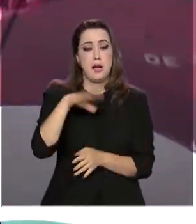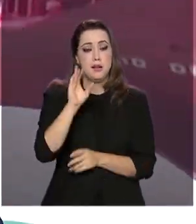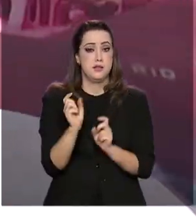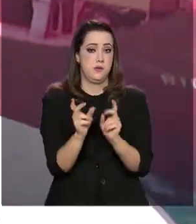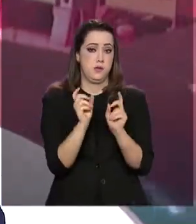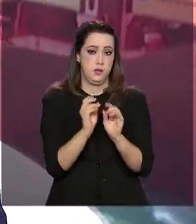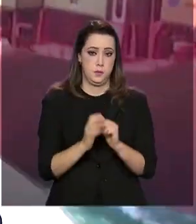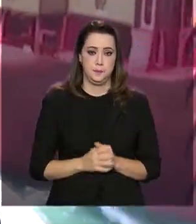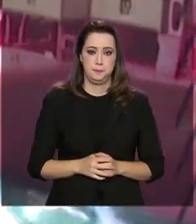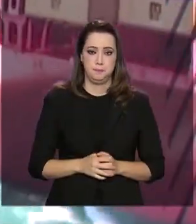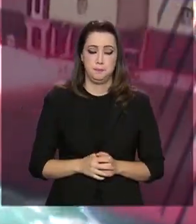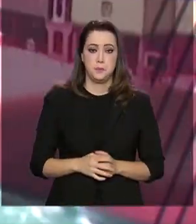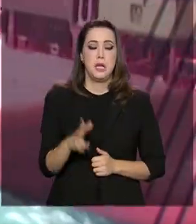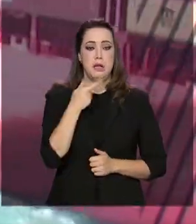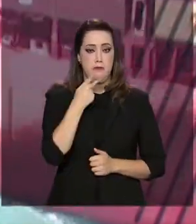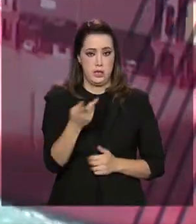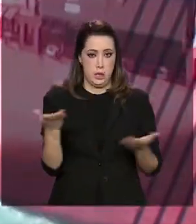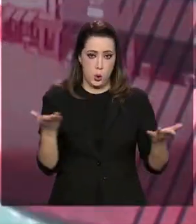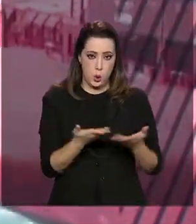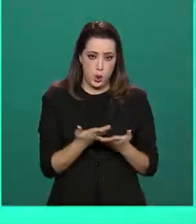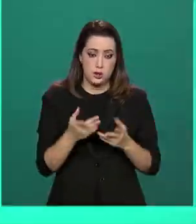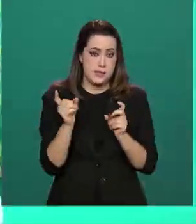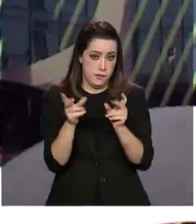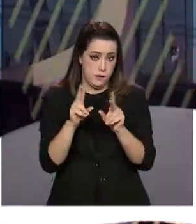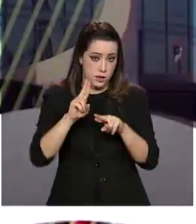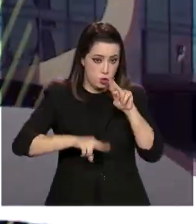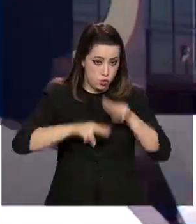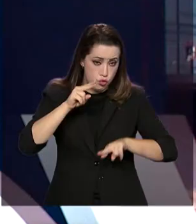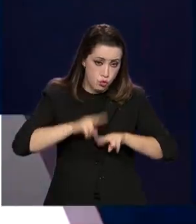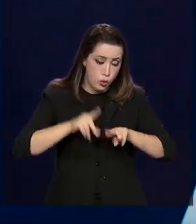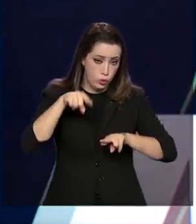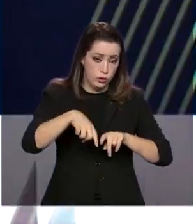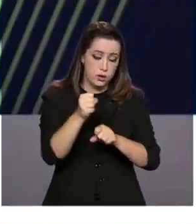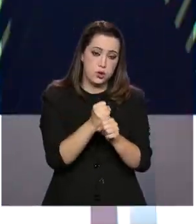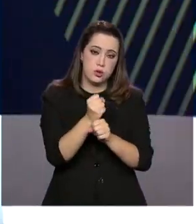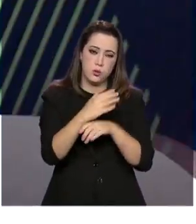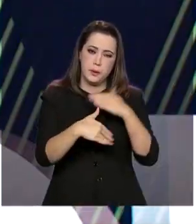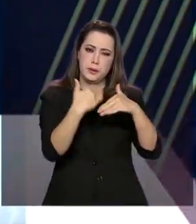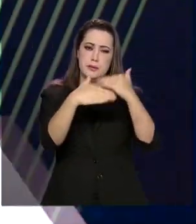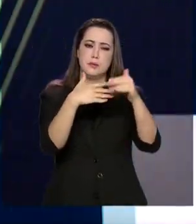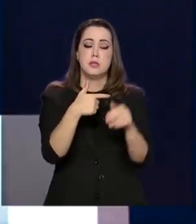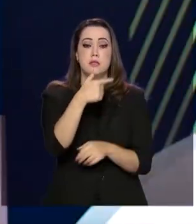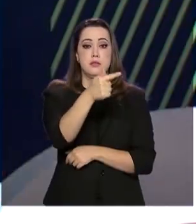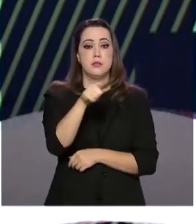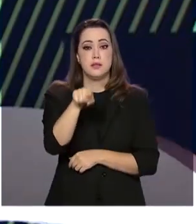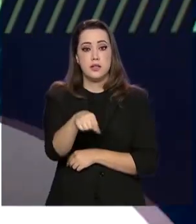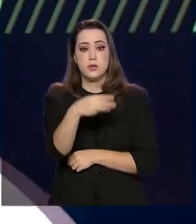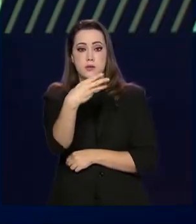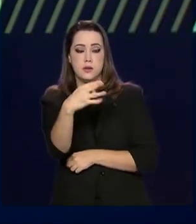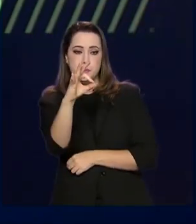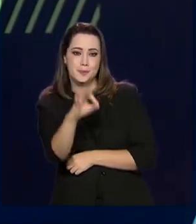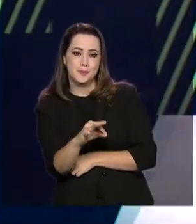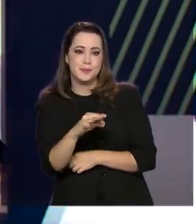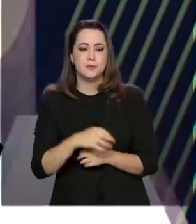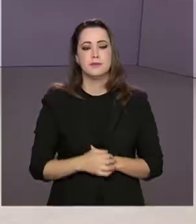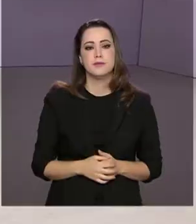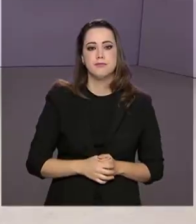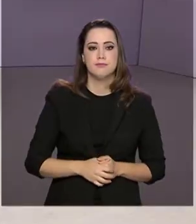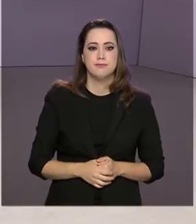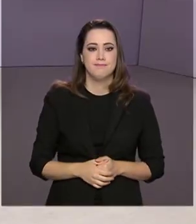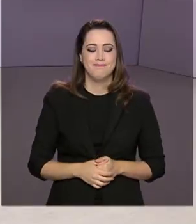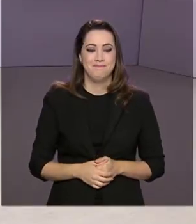Com relação às vendas de junho deste ano, o crescimento registrado foi de 7,3%.